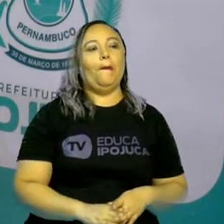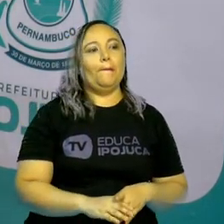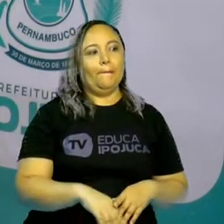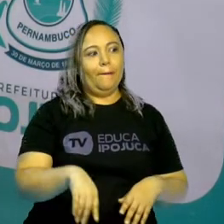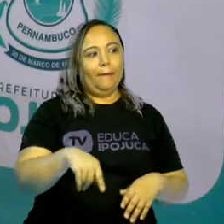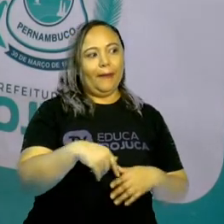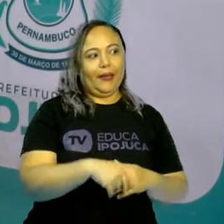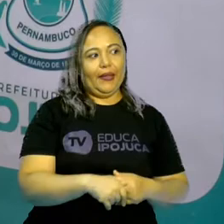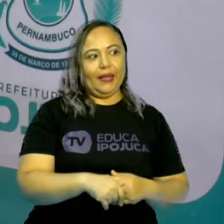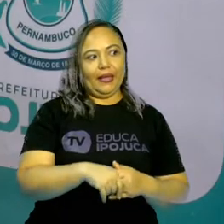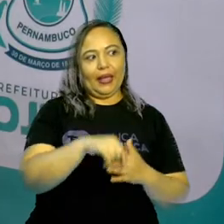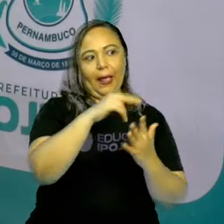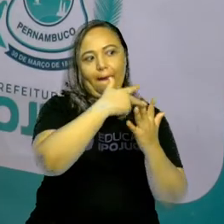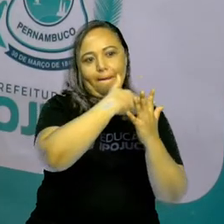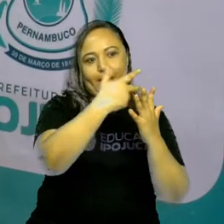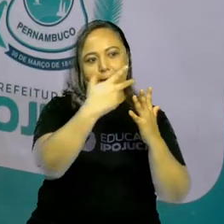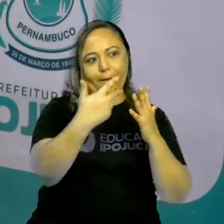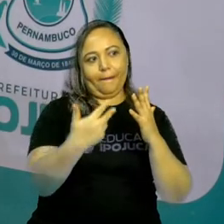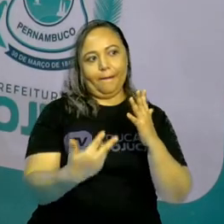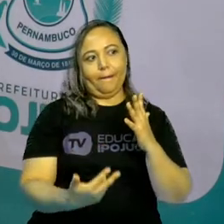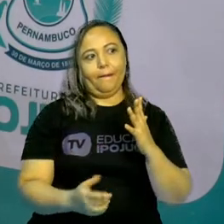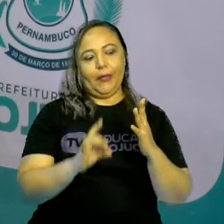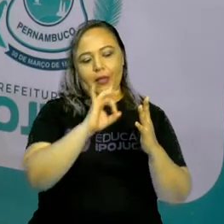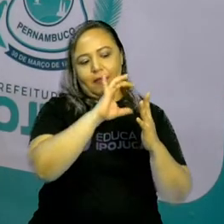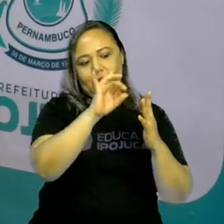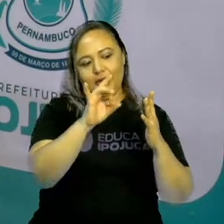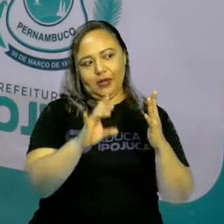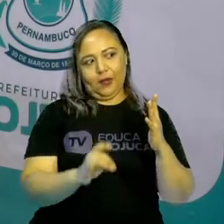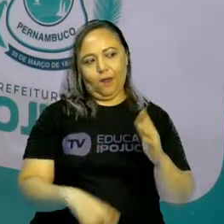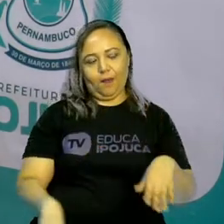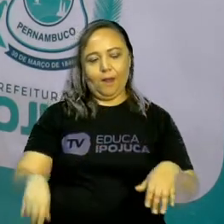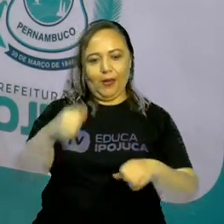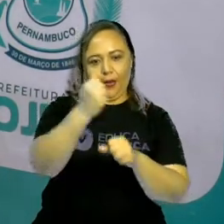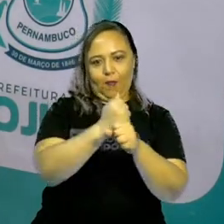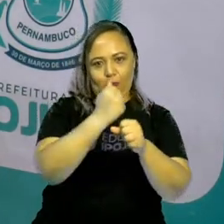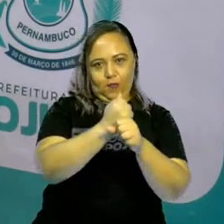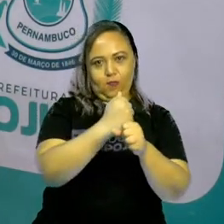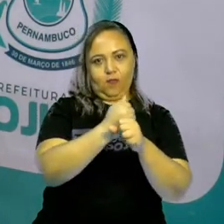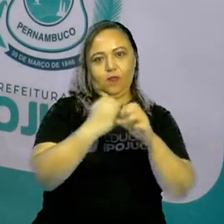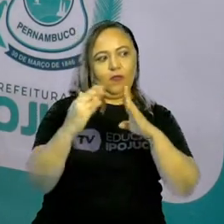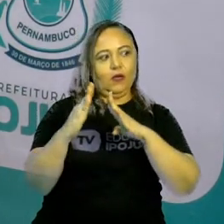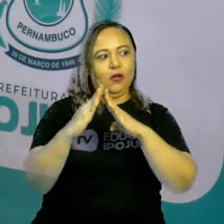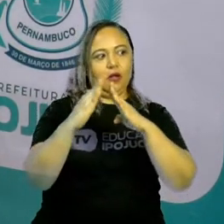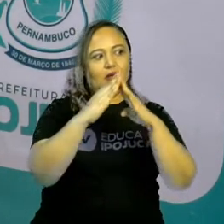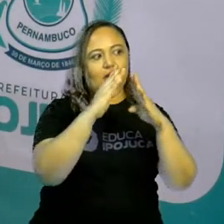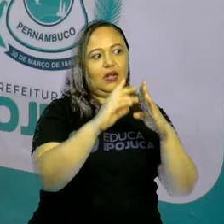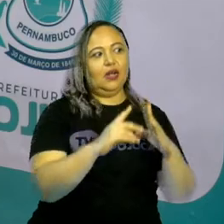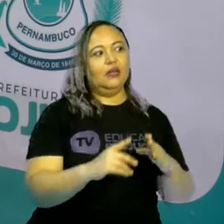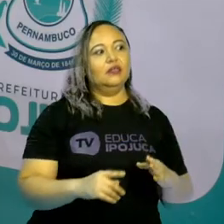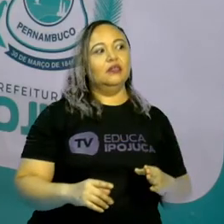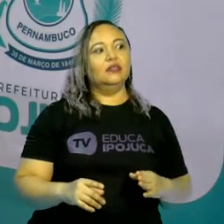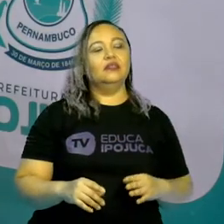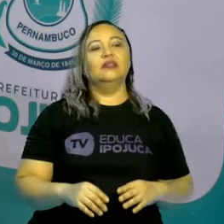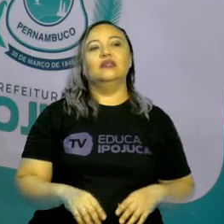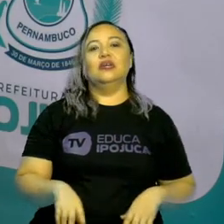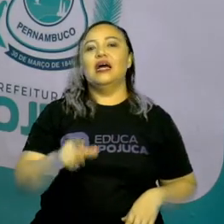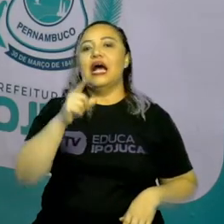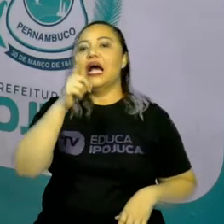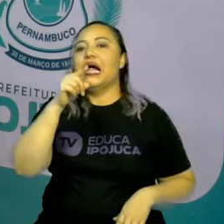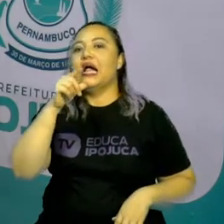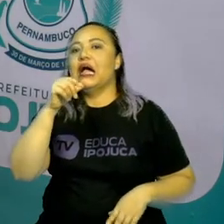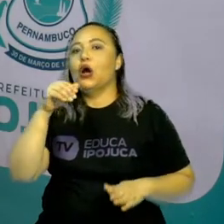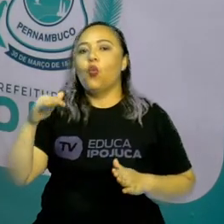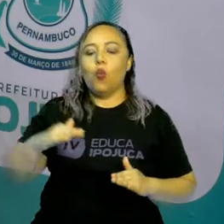suspender as casas lá em cima. Tempo de chuva, de enchente, é que fica tudo cheio de